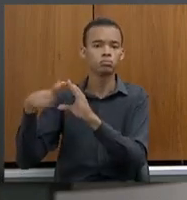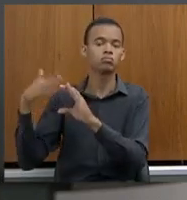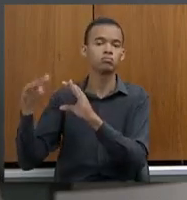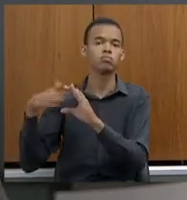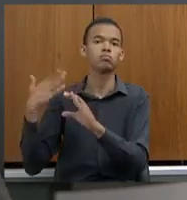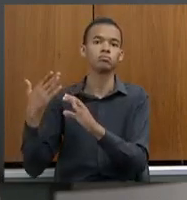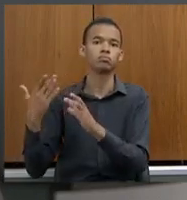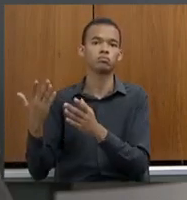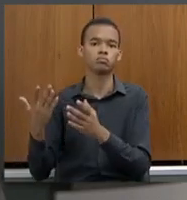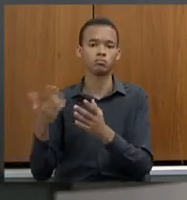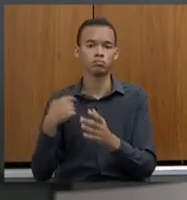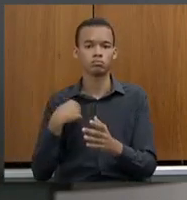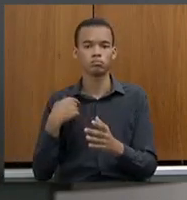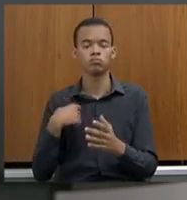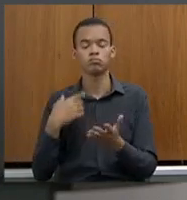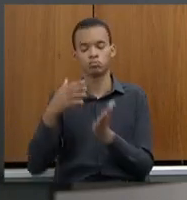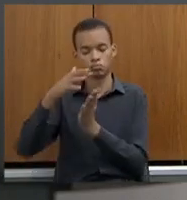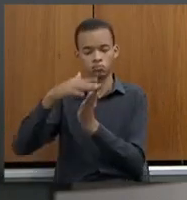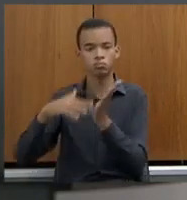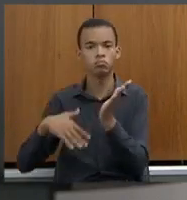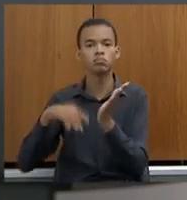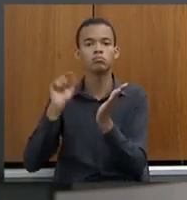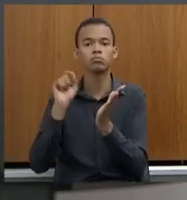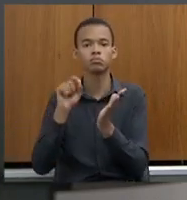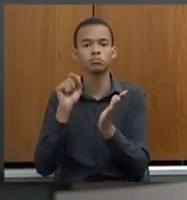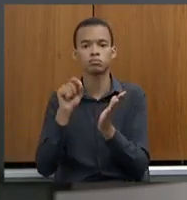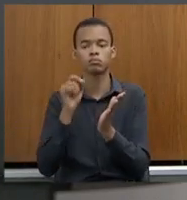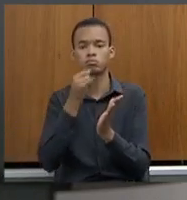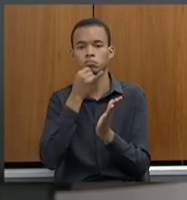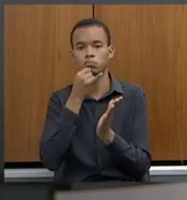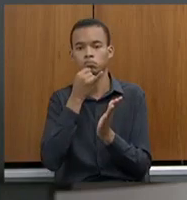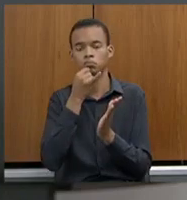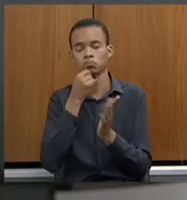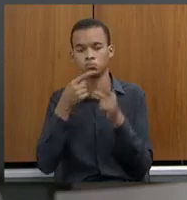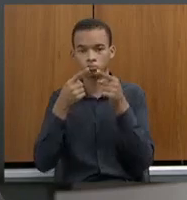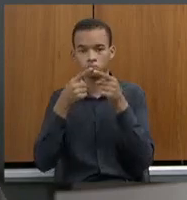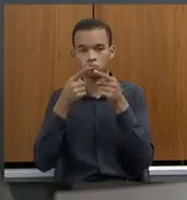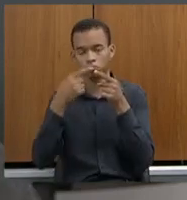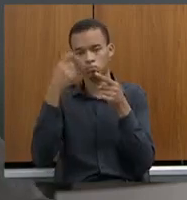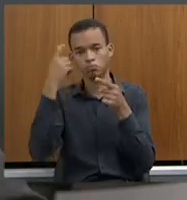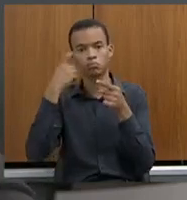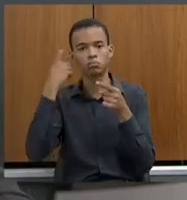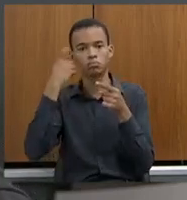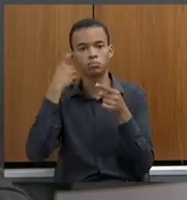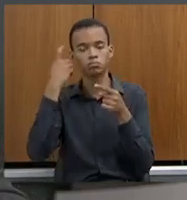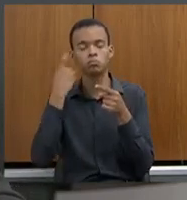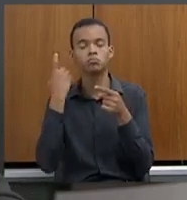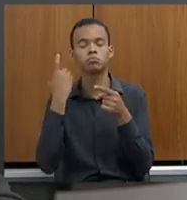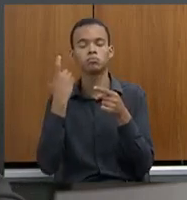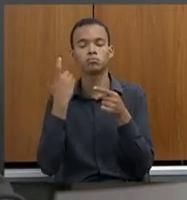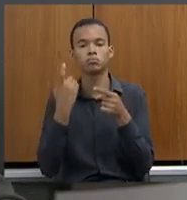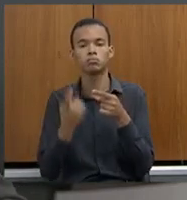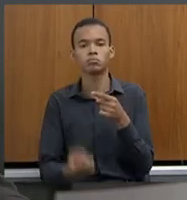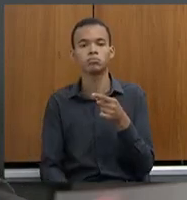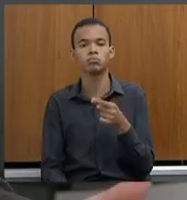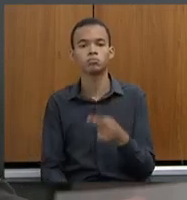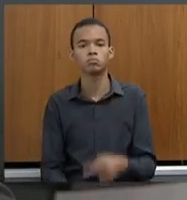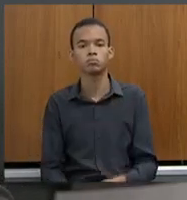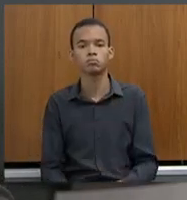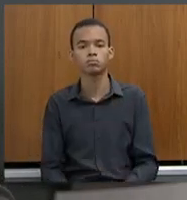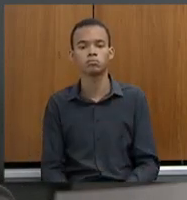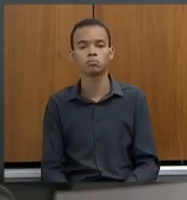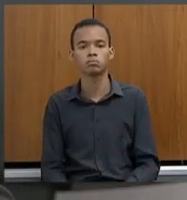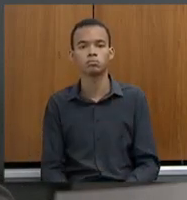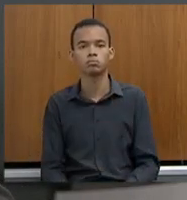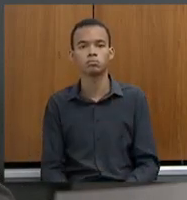Eu registro aqui, por exemplo, uma primeira preocupação aqui. Primeiro, quero